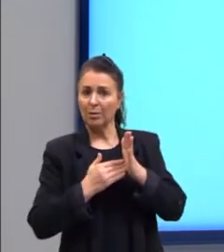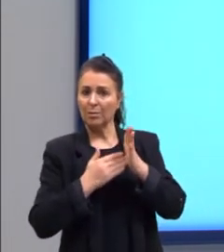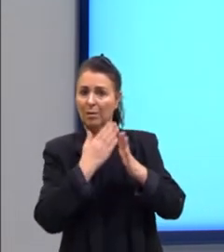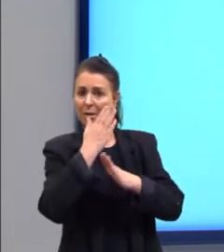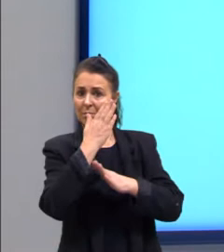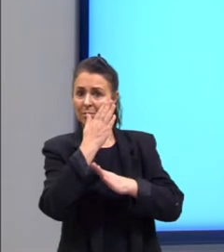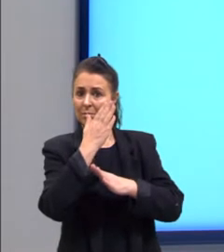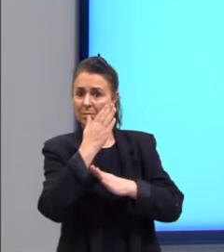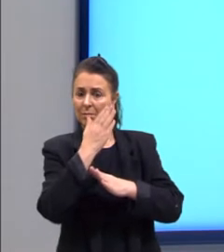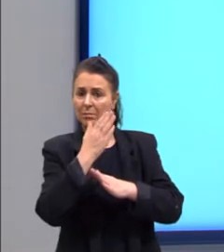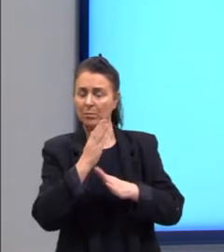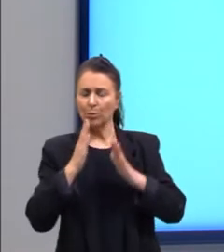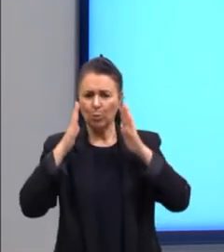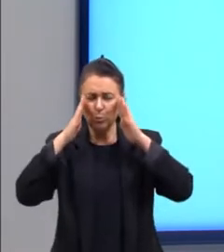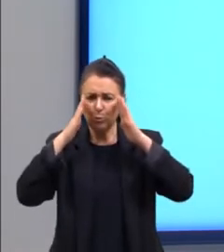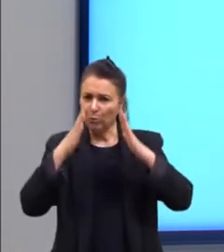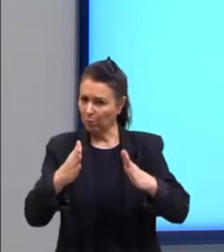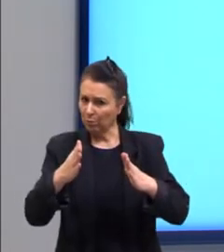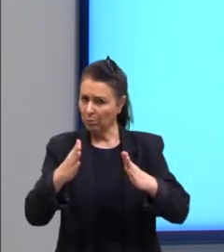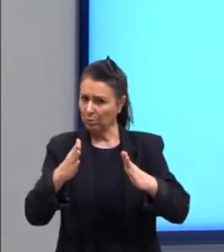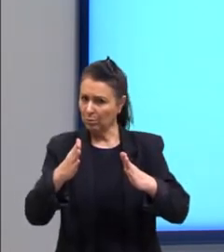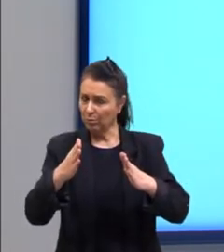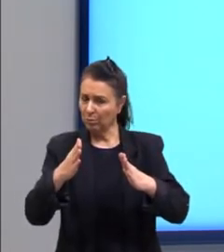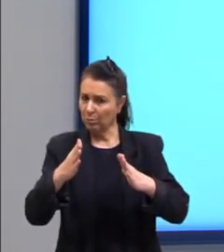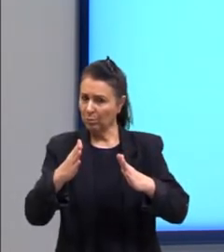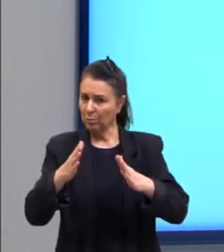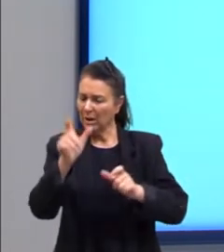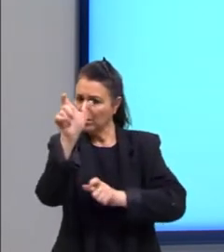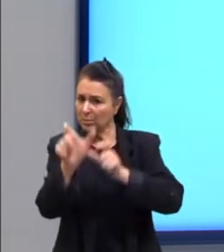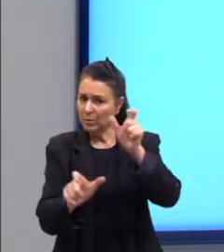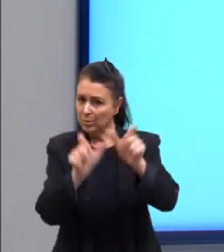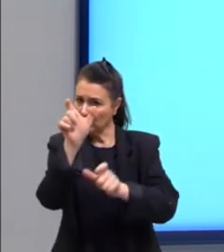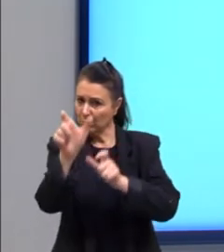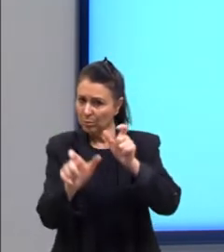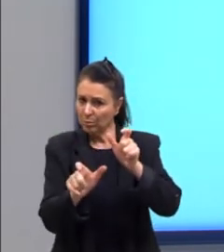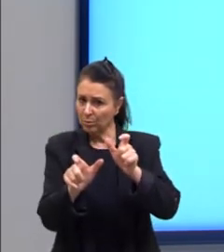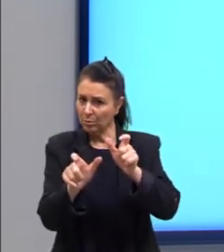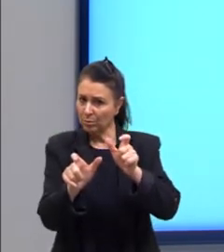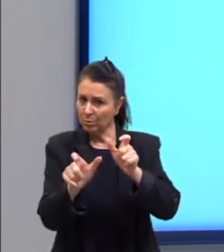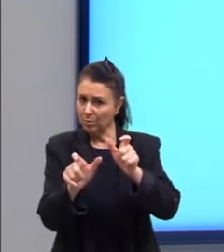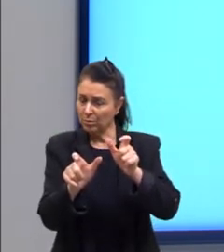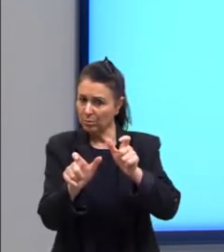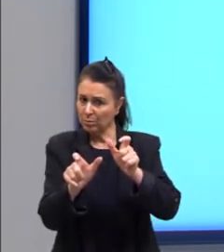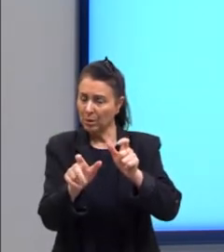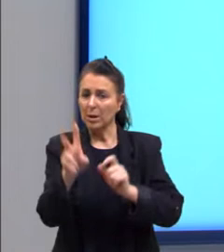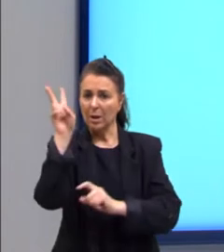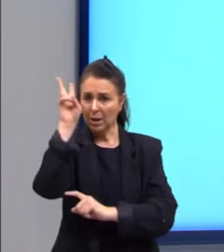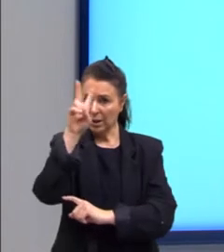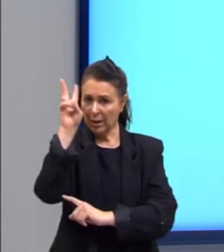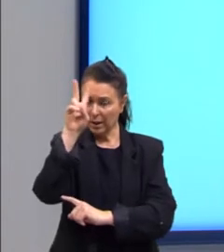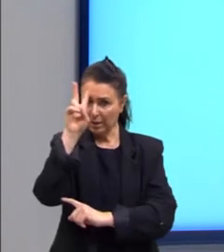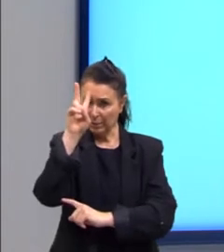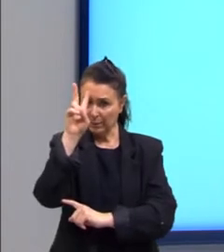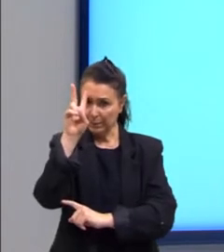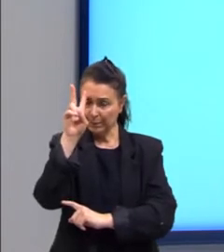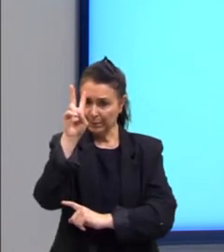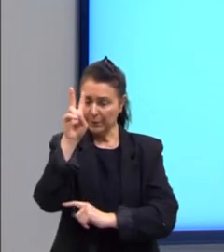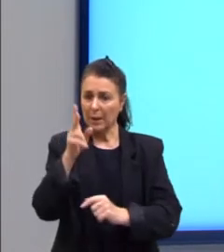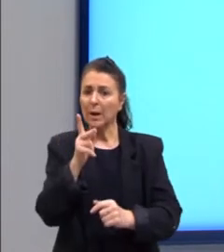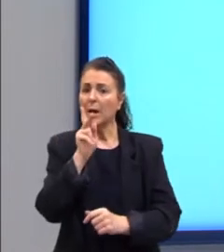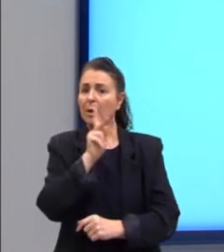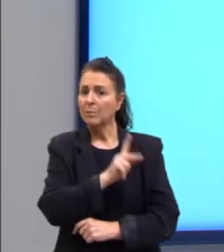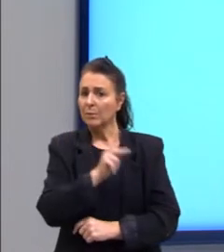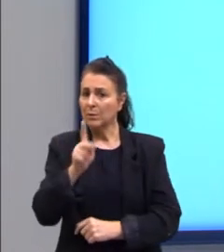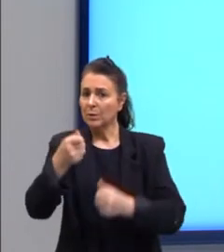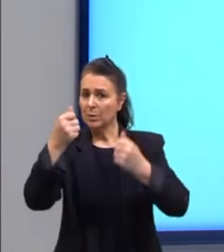Será que o foco, o público, lembra que nós comentamos, o público do texto